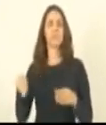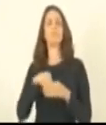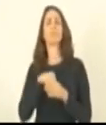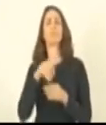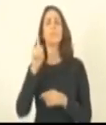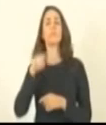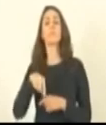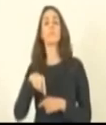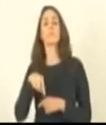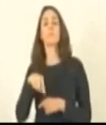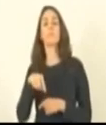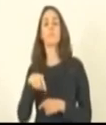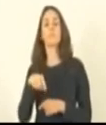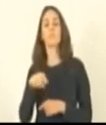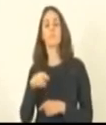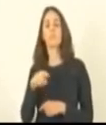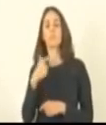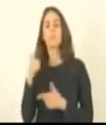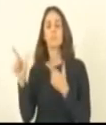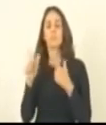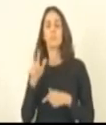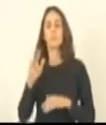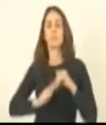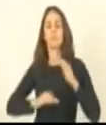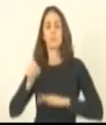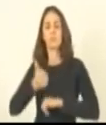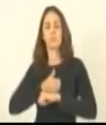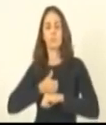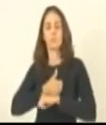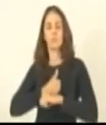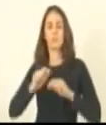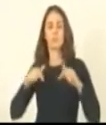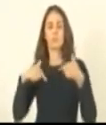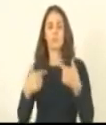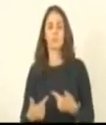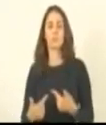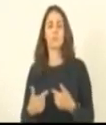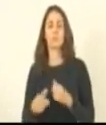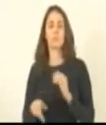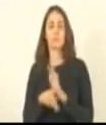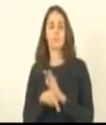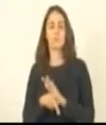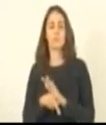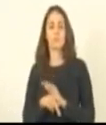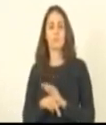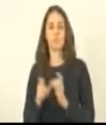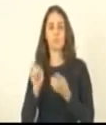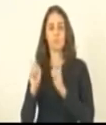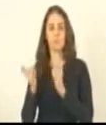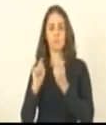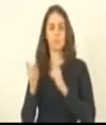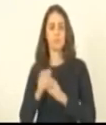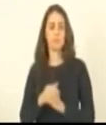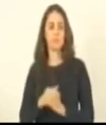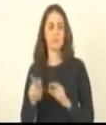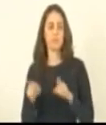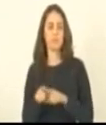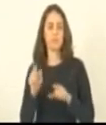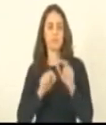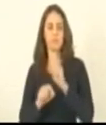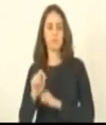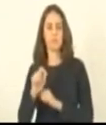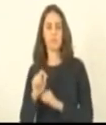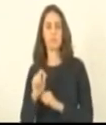de geógrafo entre as profissões aptas a exercer o cargo de analista do executivo e também em